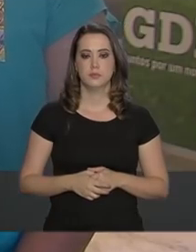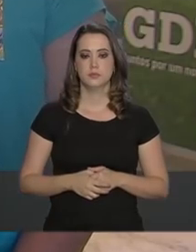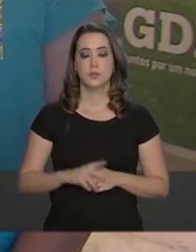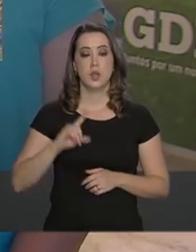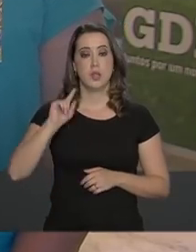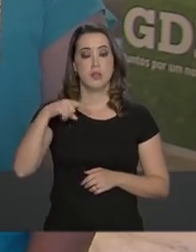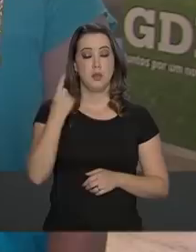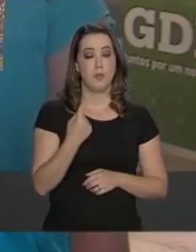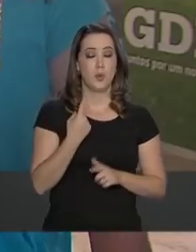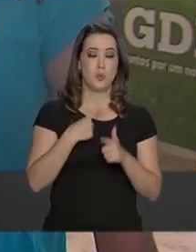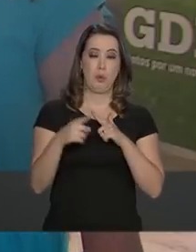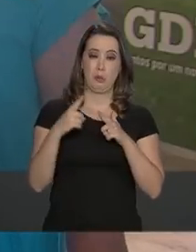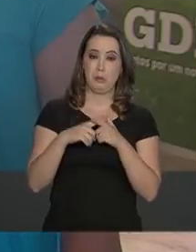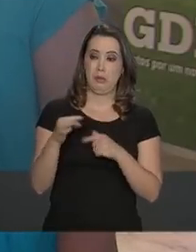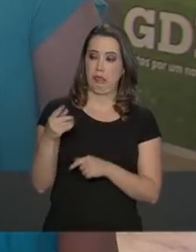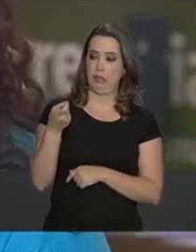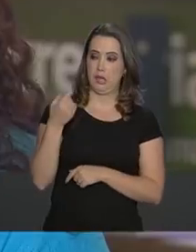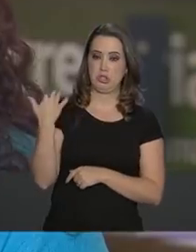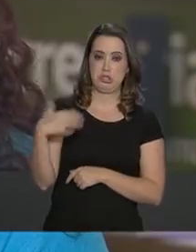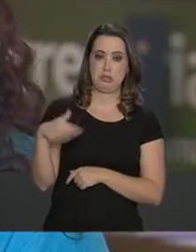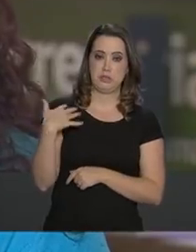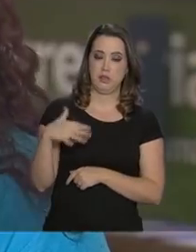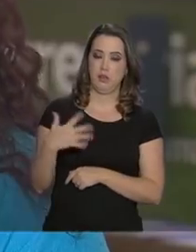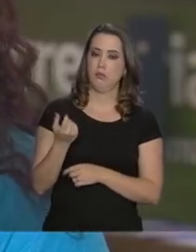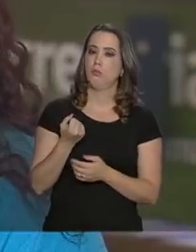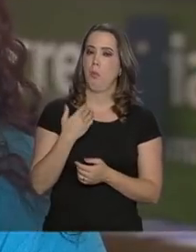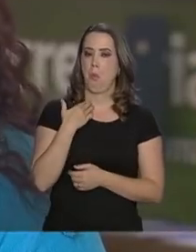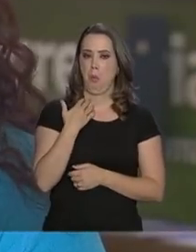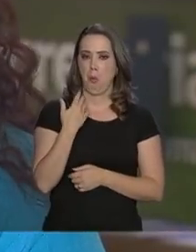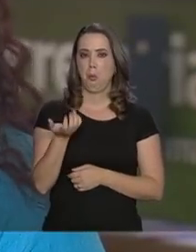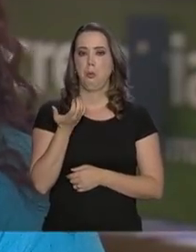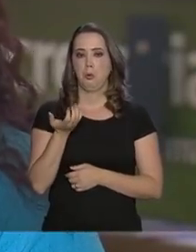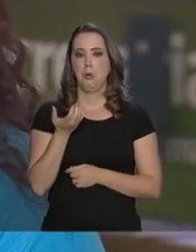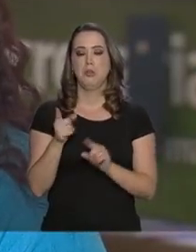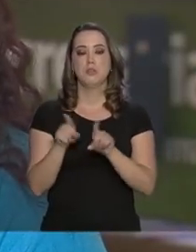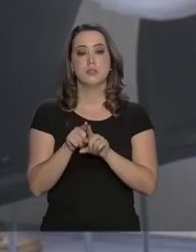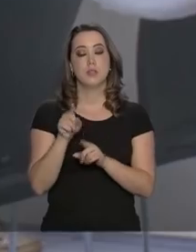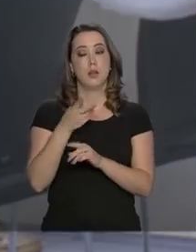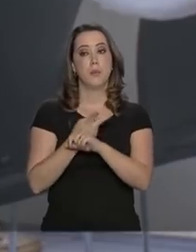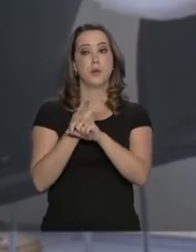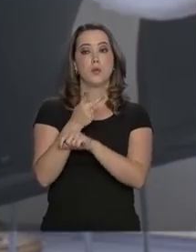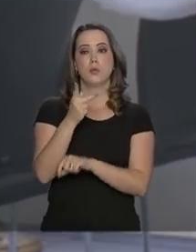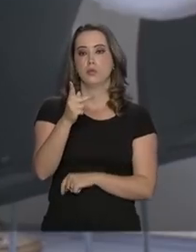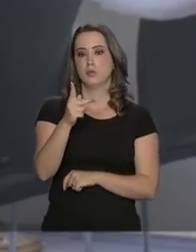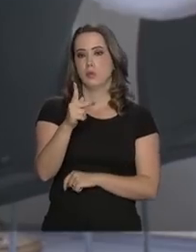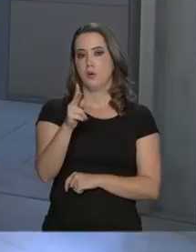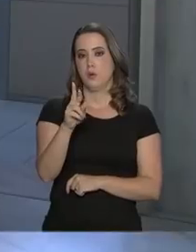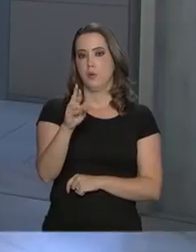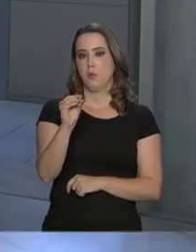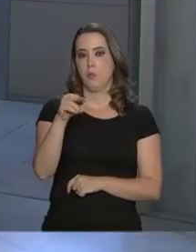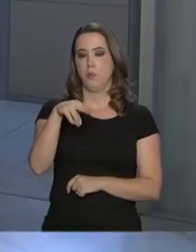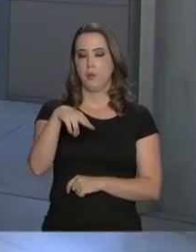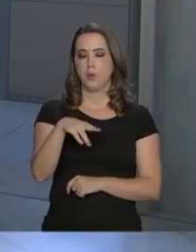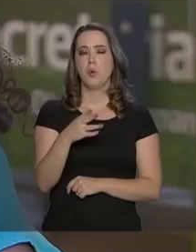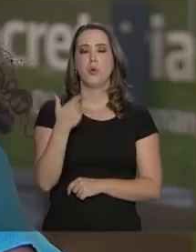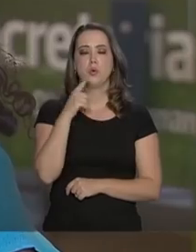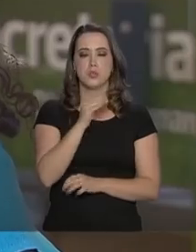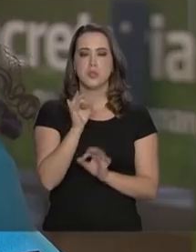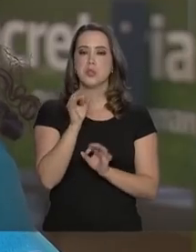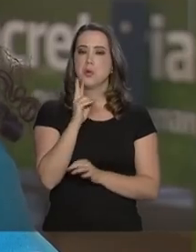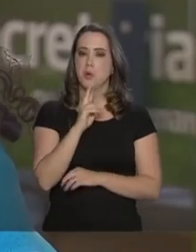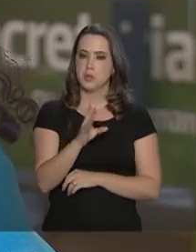Depois de um problema com uma taxa abusiva cobrada pelo banco, Shirley procurou o Procon e conseguiu solucionar o caso.